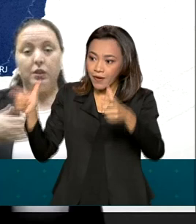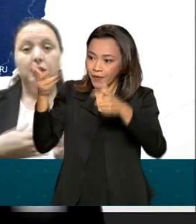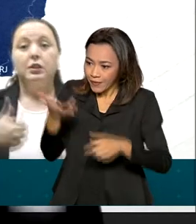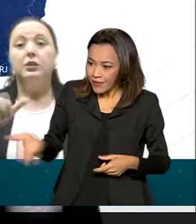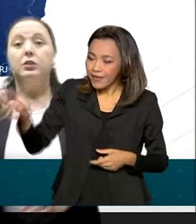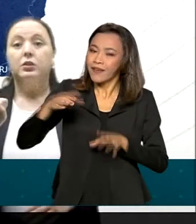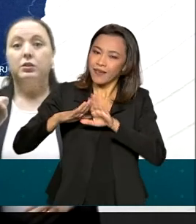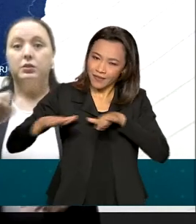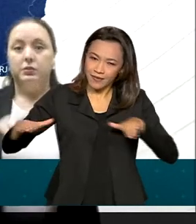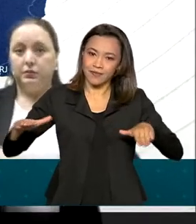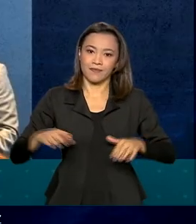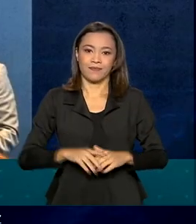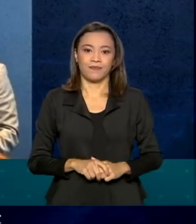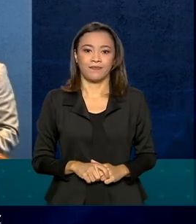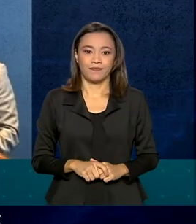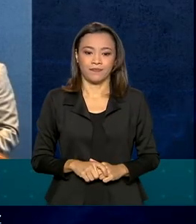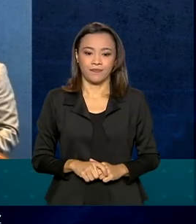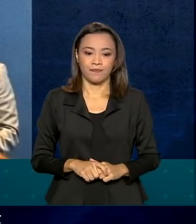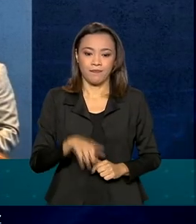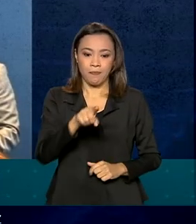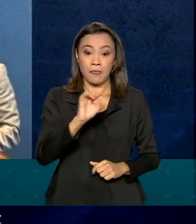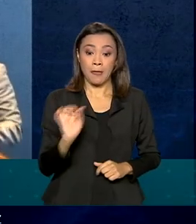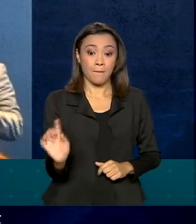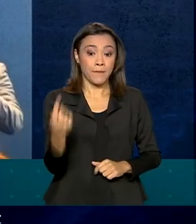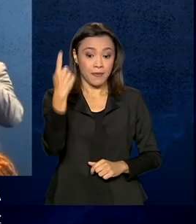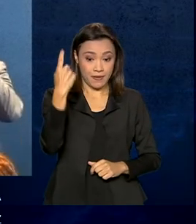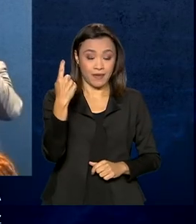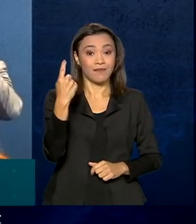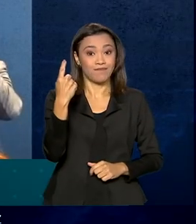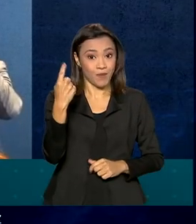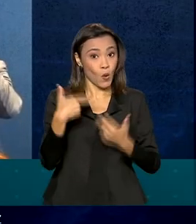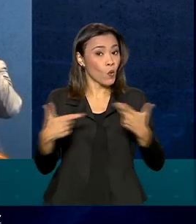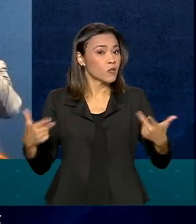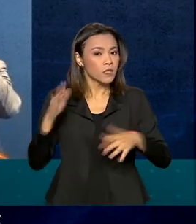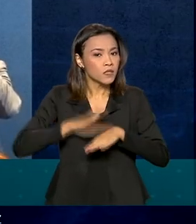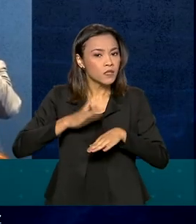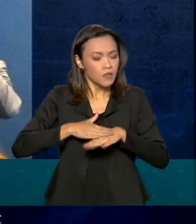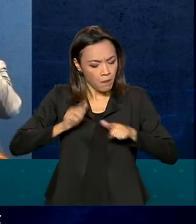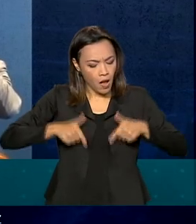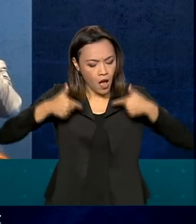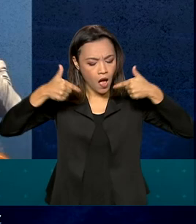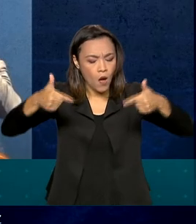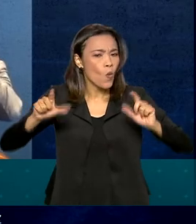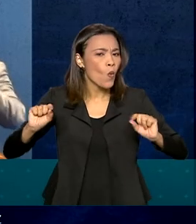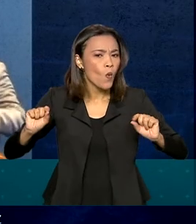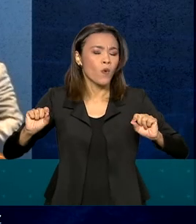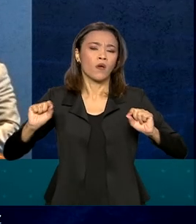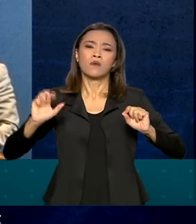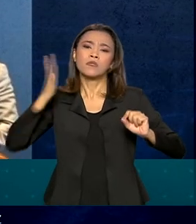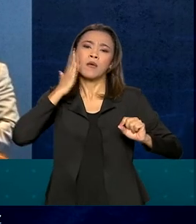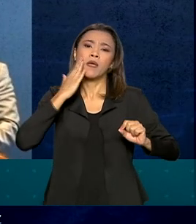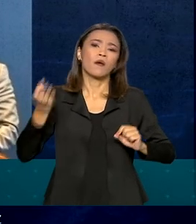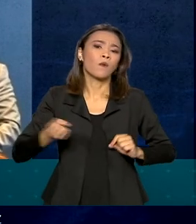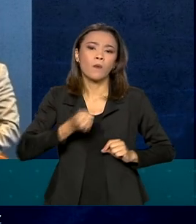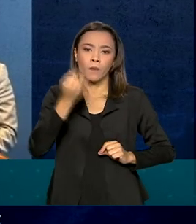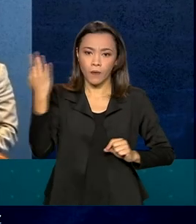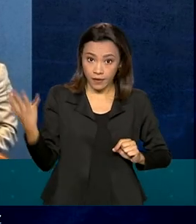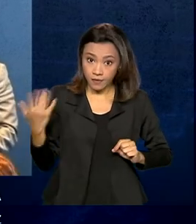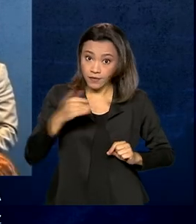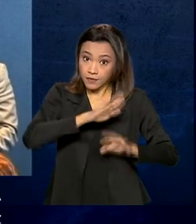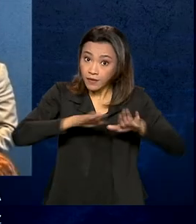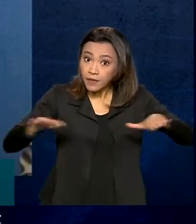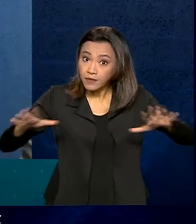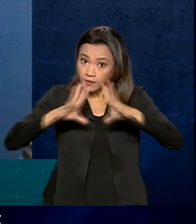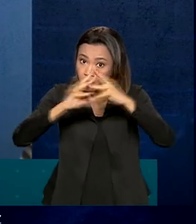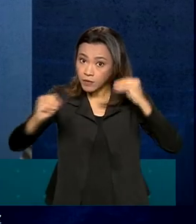de crianças. E a primeira coisa, Comitê, que a gente vai fazer é descobrir, de fato, quantas crianças estão desaparecendo no